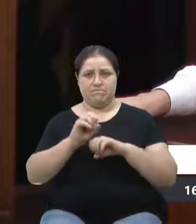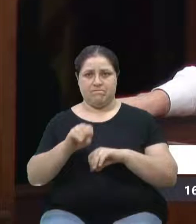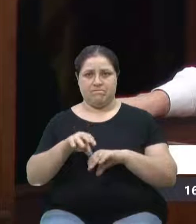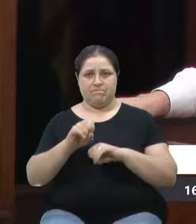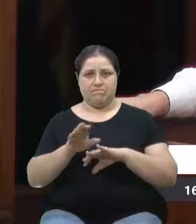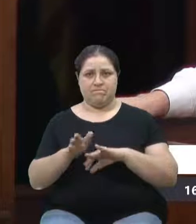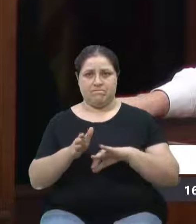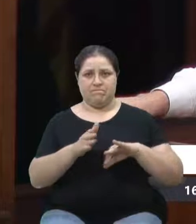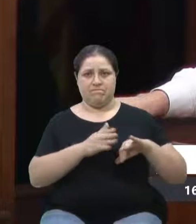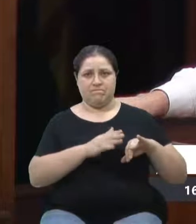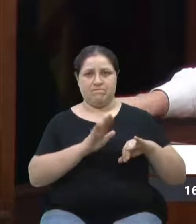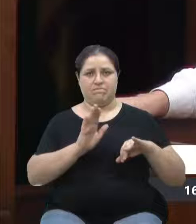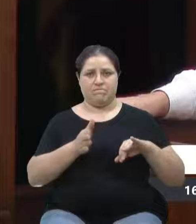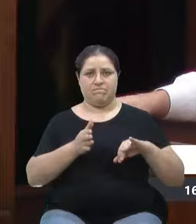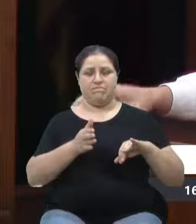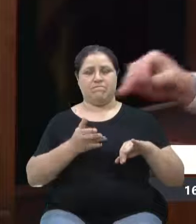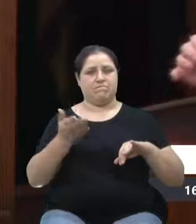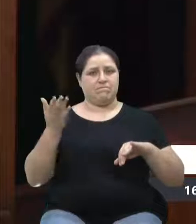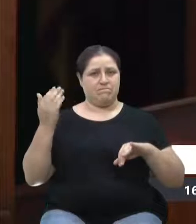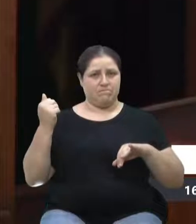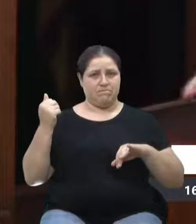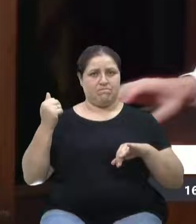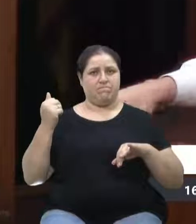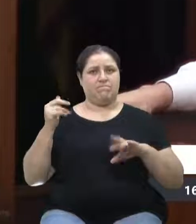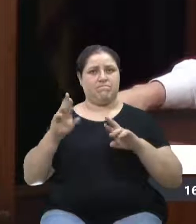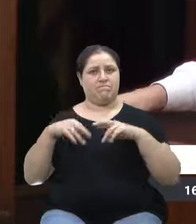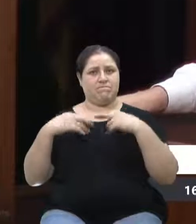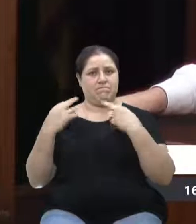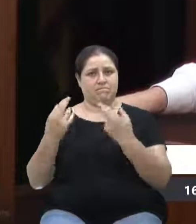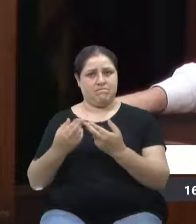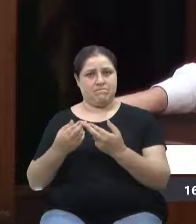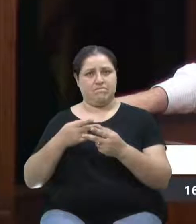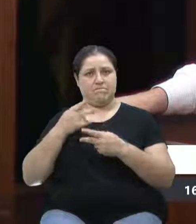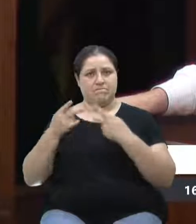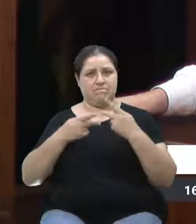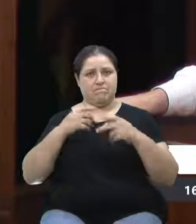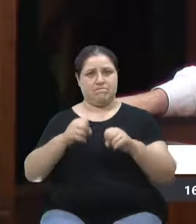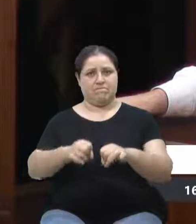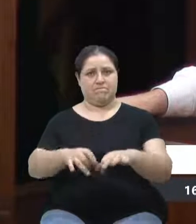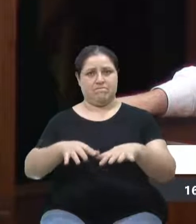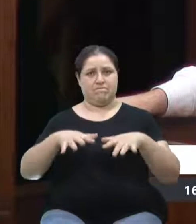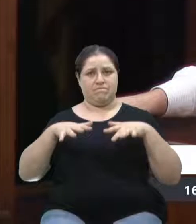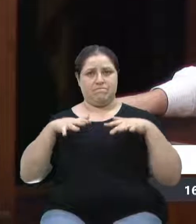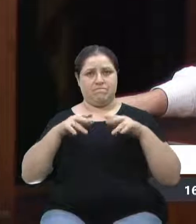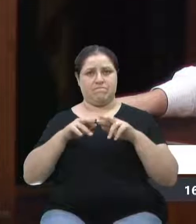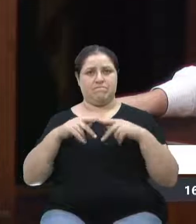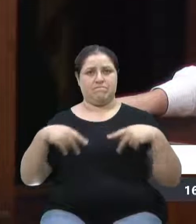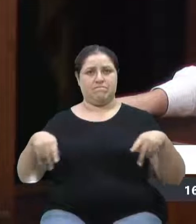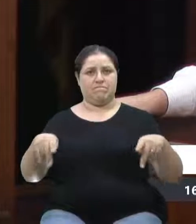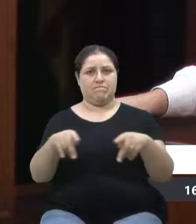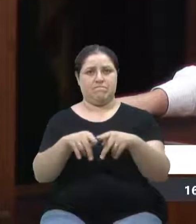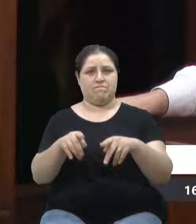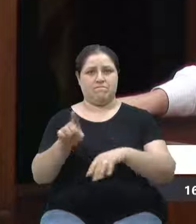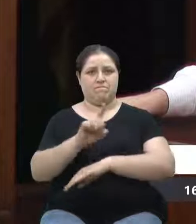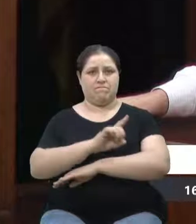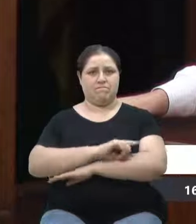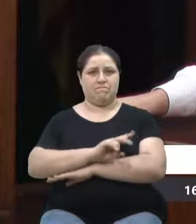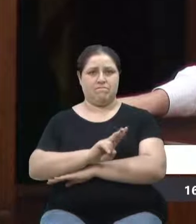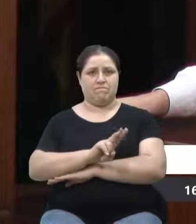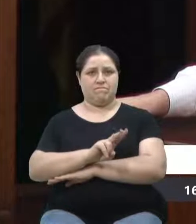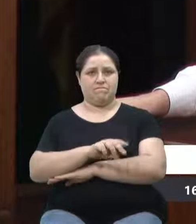já falei na sessão passada, logo saiu o cardzinho na imprensa, audiência pública, no dia 2 de maio,